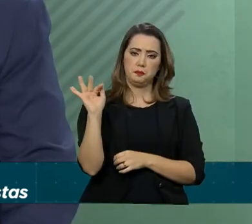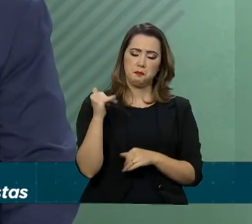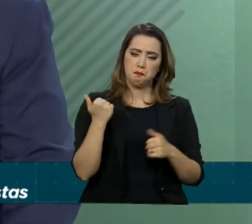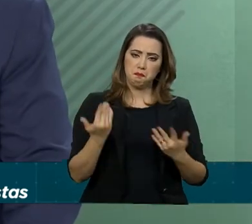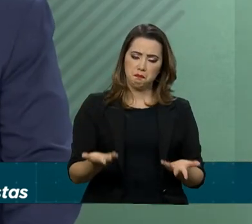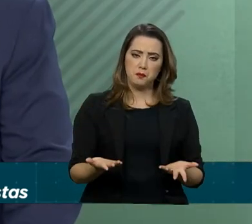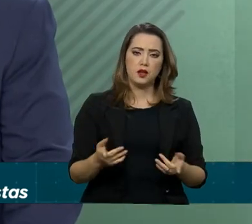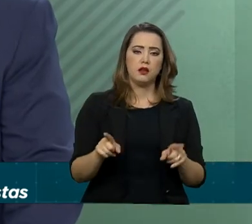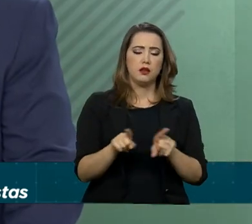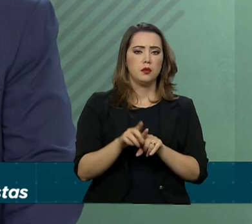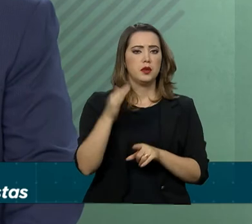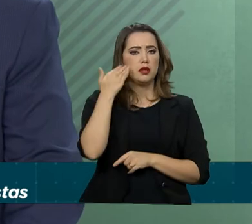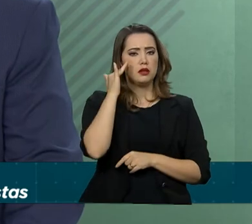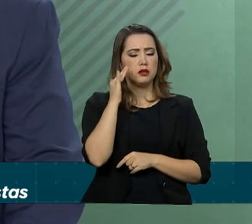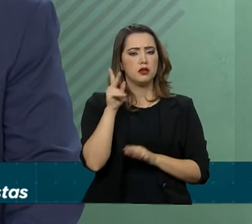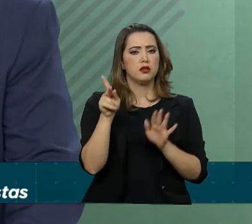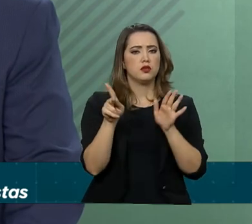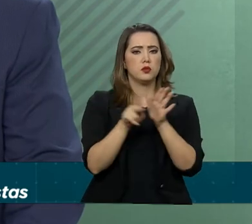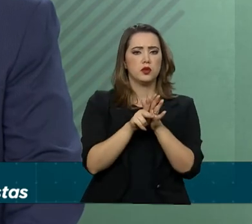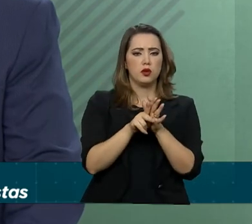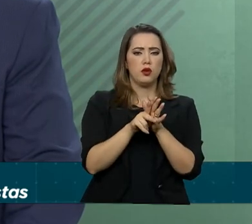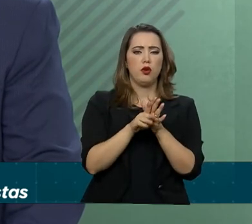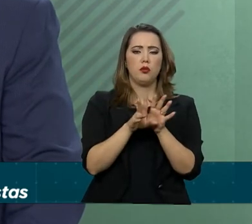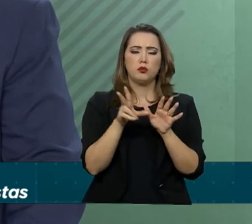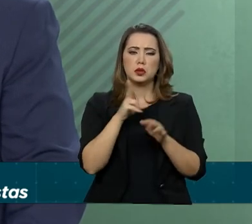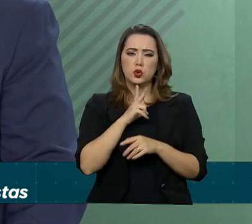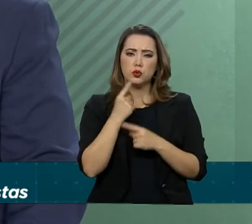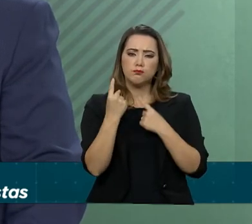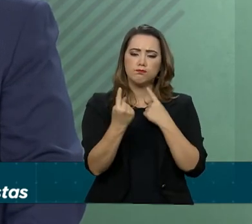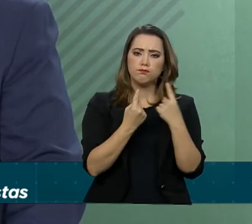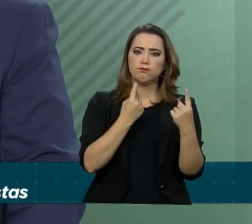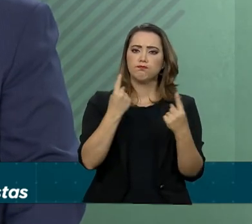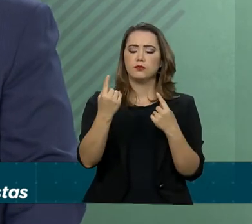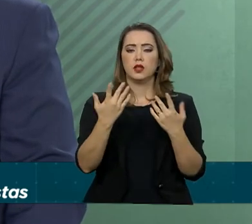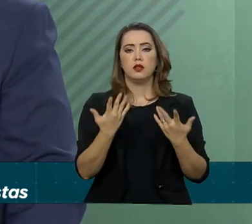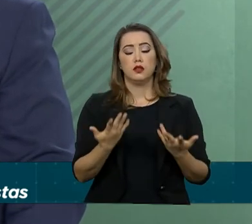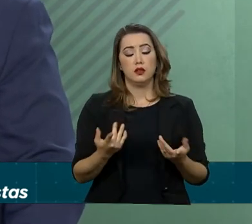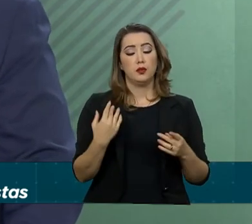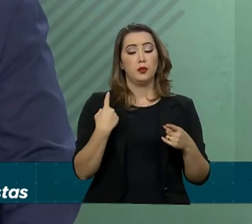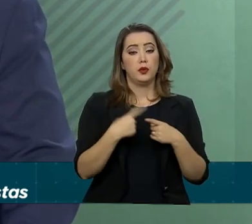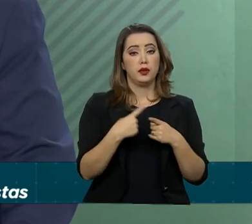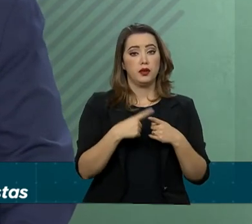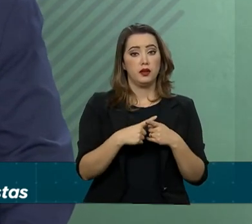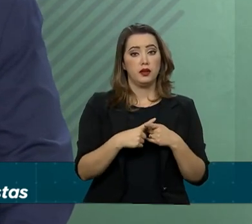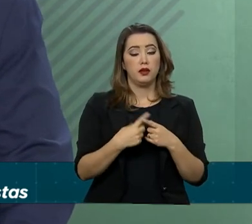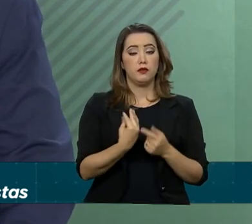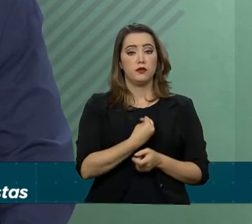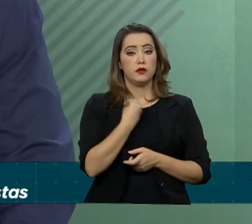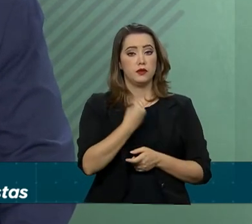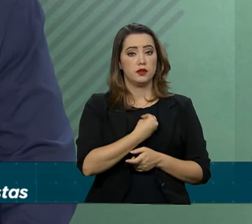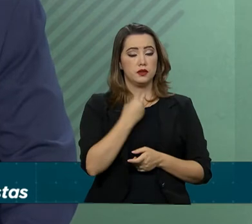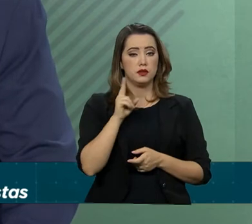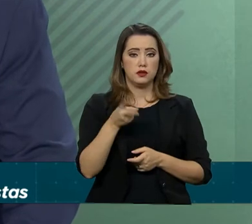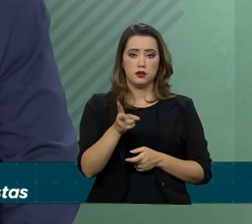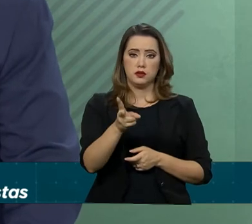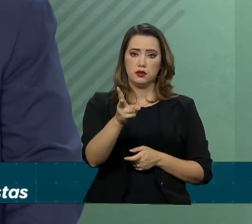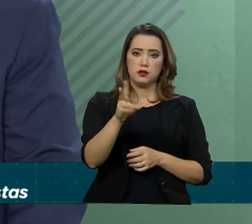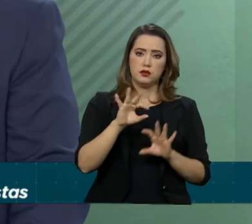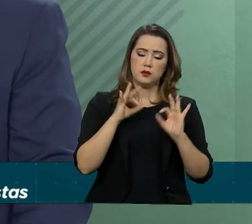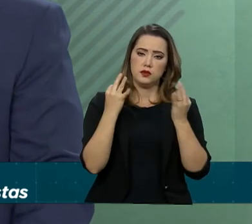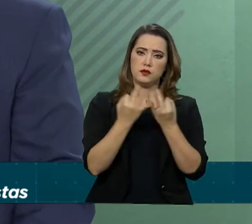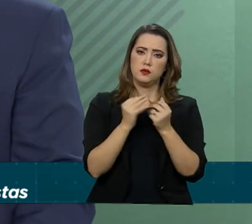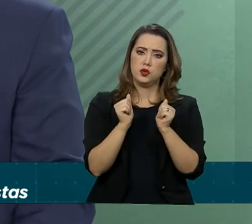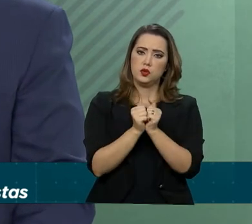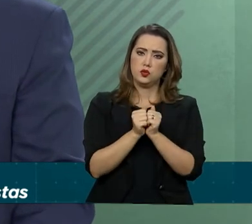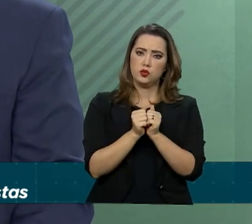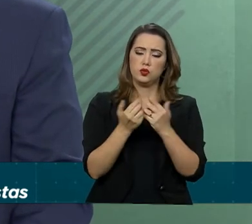Entende as suas peculiaridades, até porque as vivencia também em família